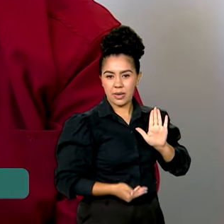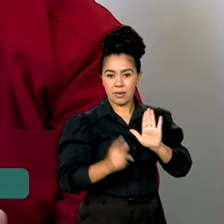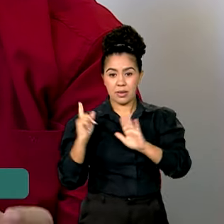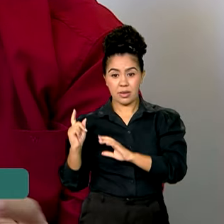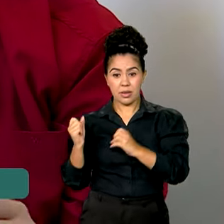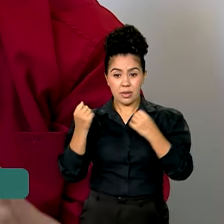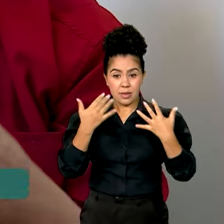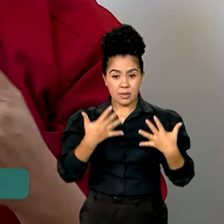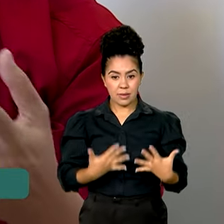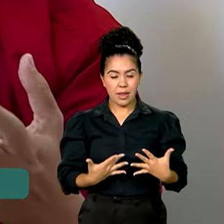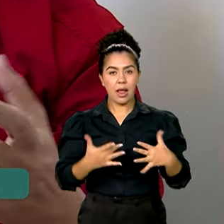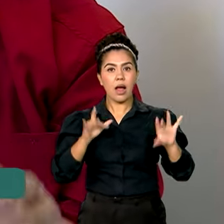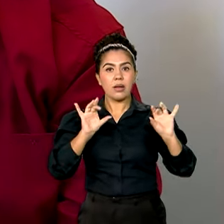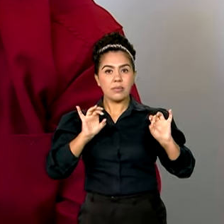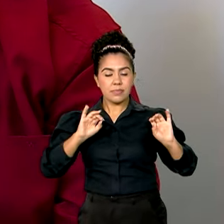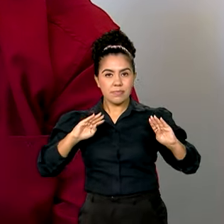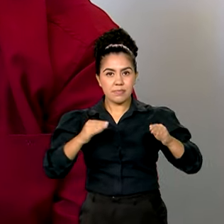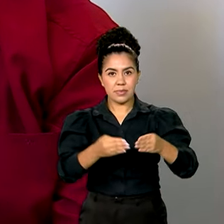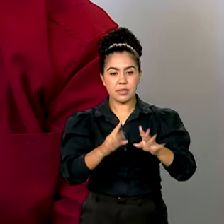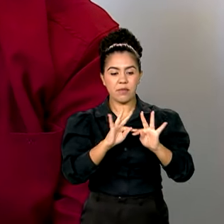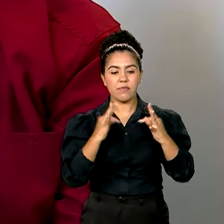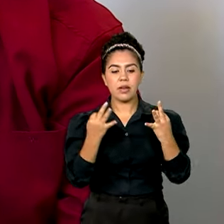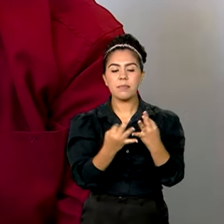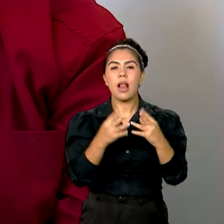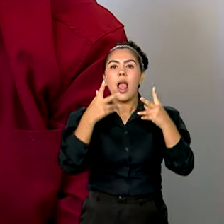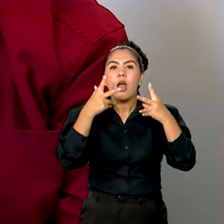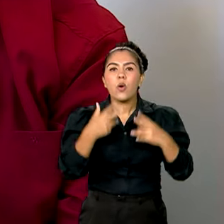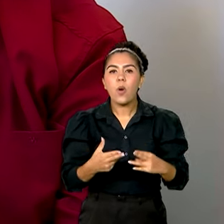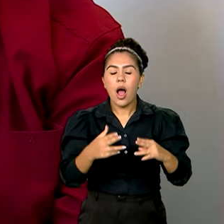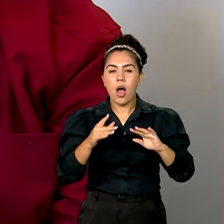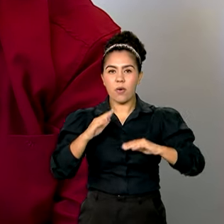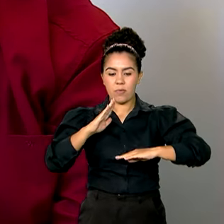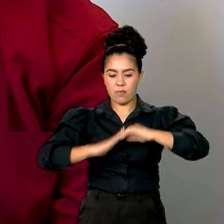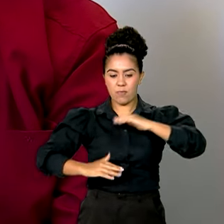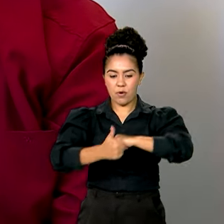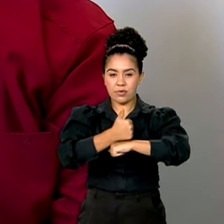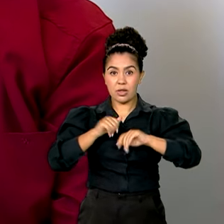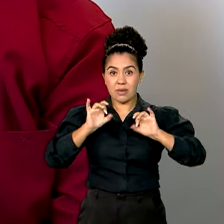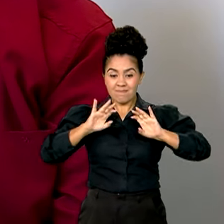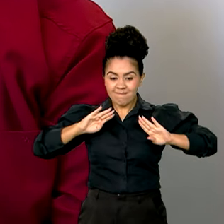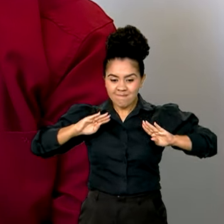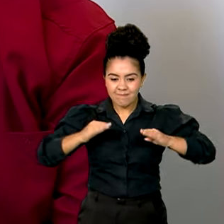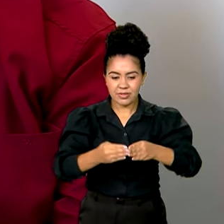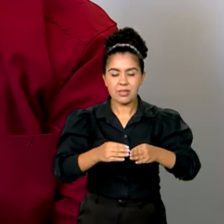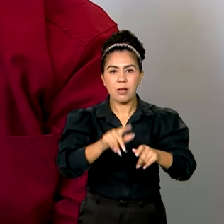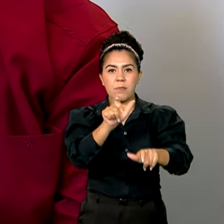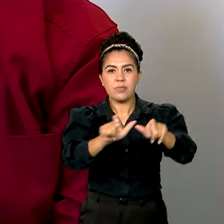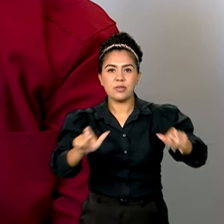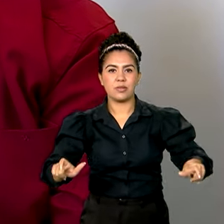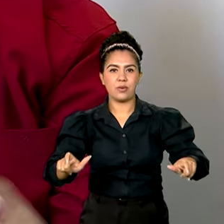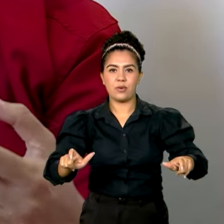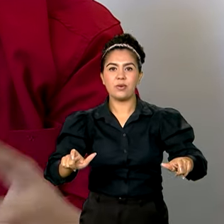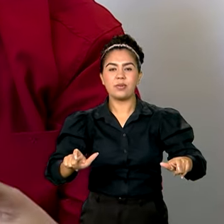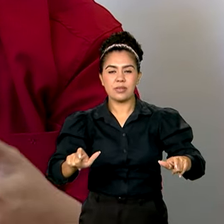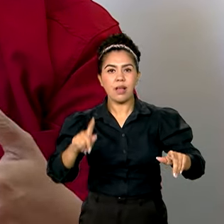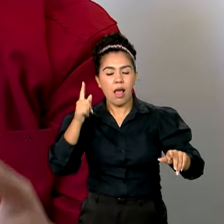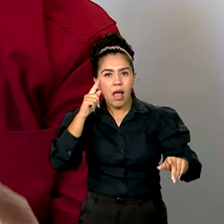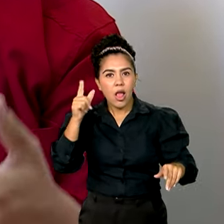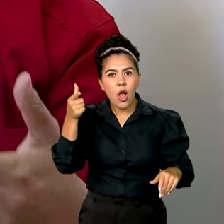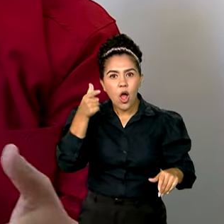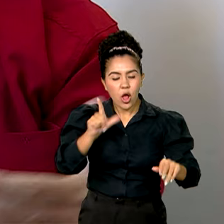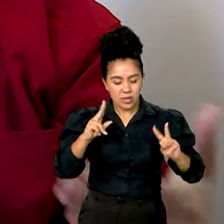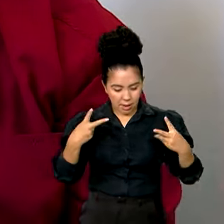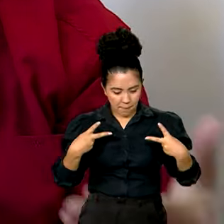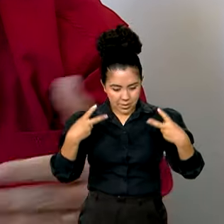medicina de família, para mim, é como se fosse especialista em pessoas, não exatamente em um órgão. E aí você conseguir se juntar a isso percebendo que